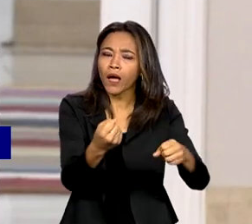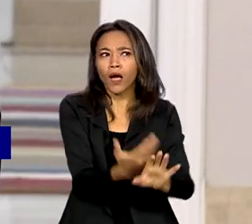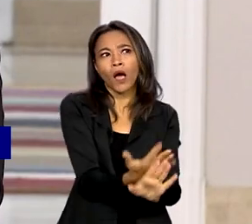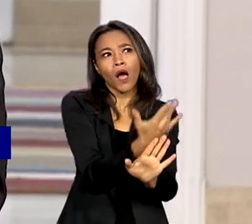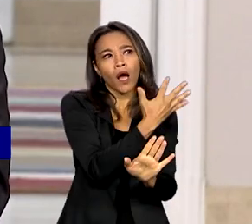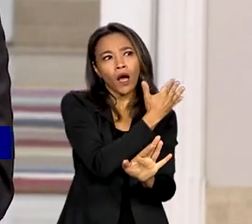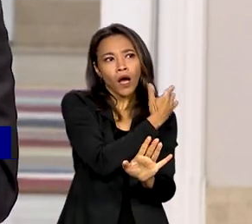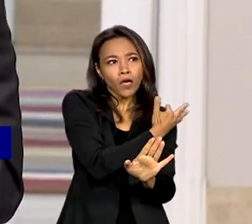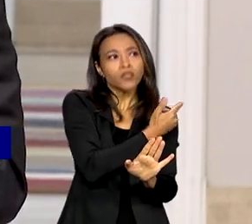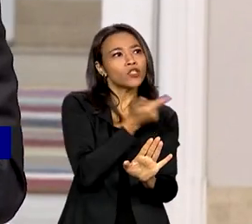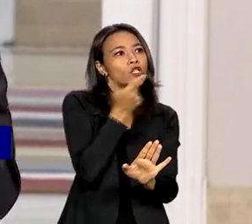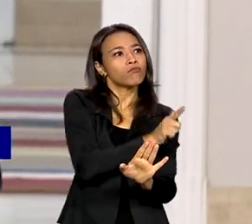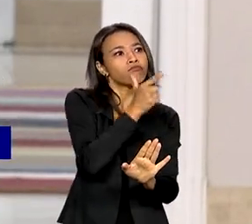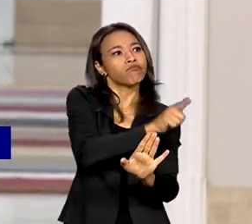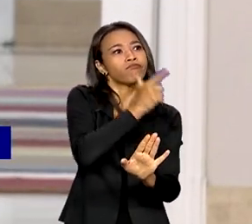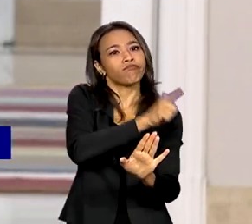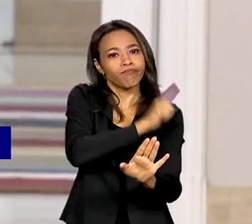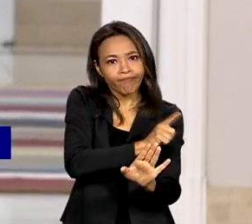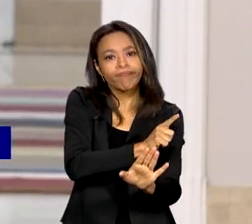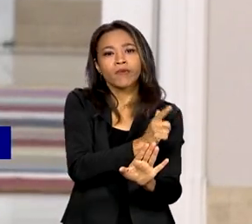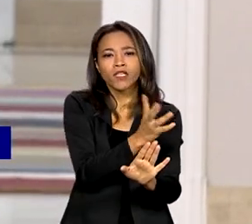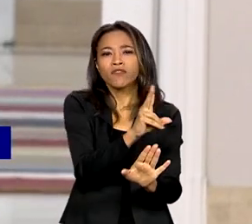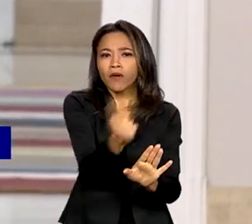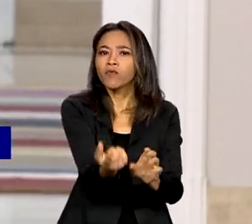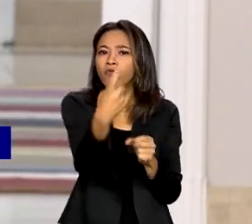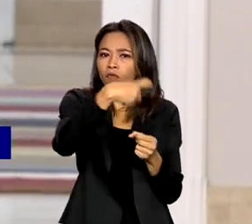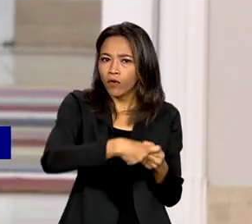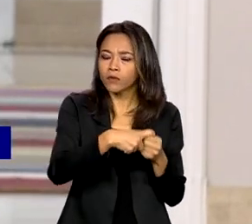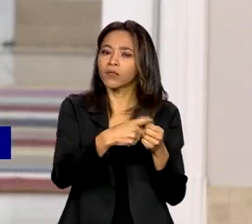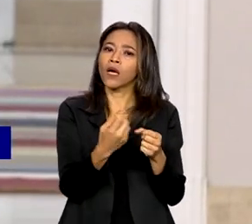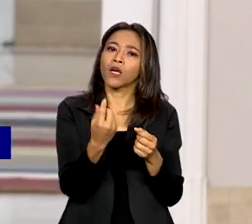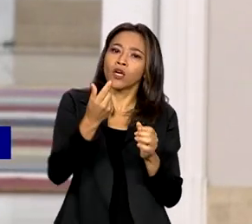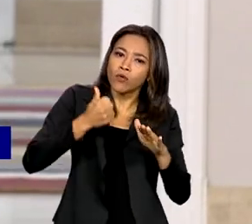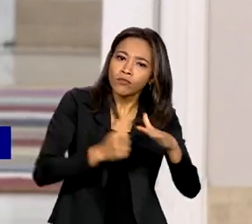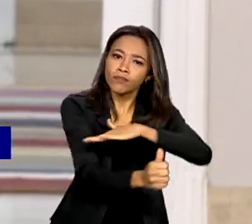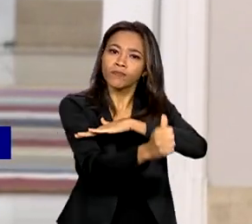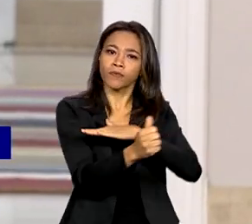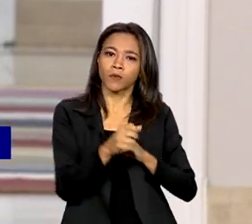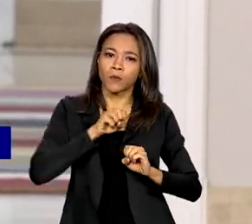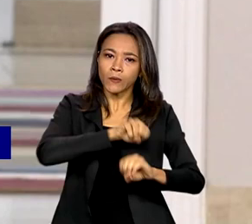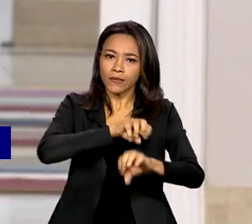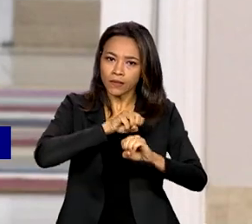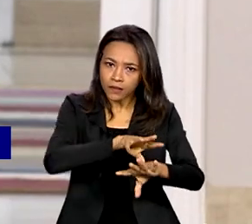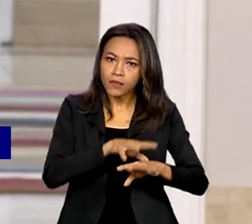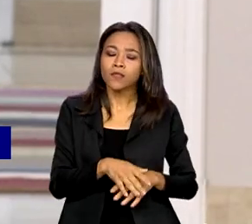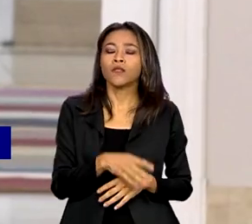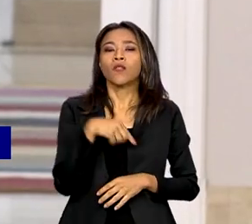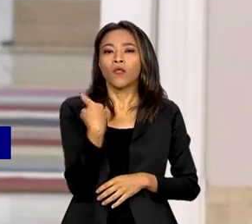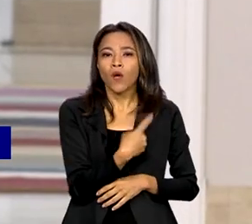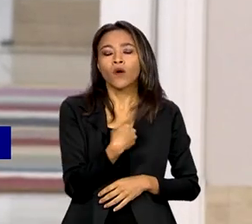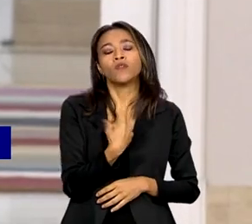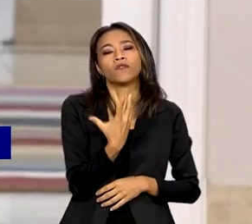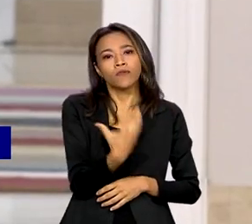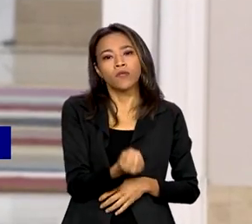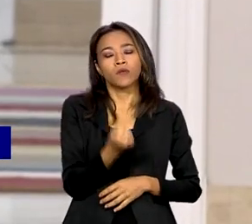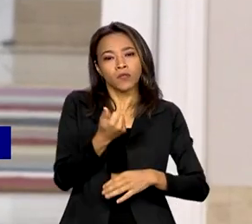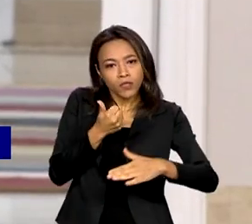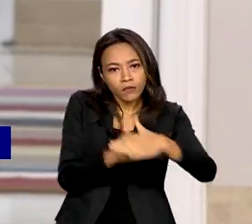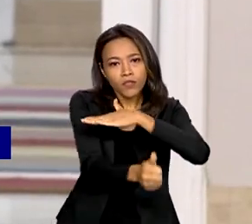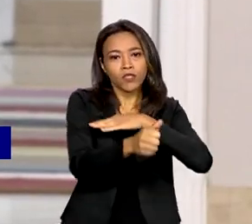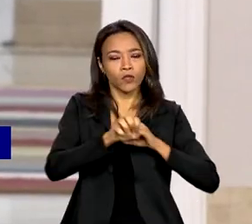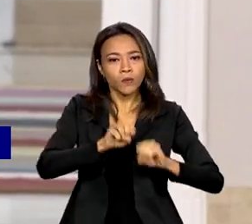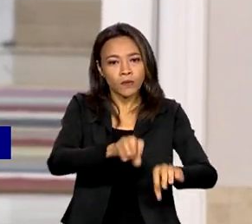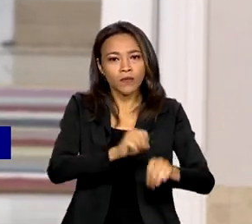construído. A gente vai voltar a investir muito na educação. A gente vai investir no ensino fundamental.